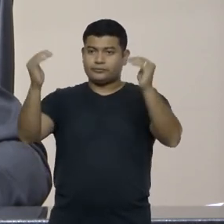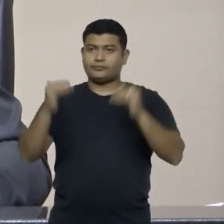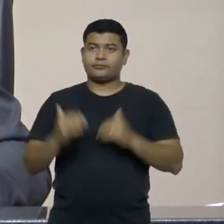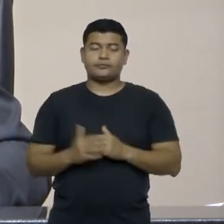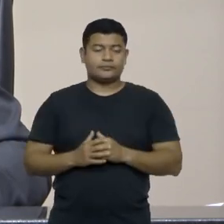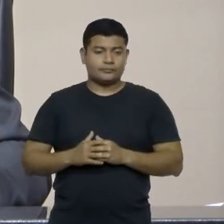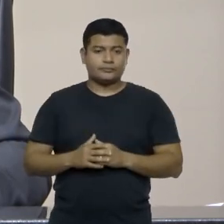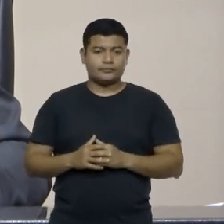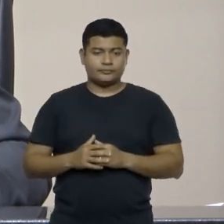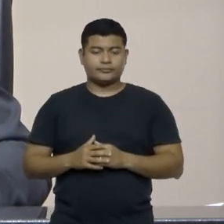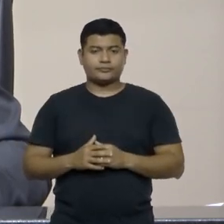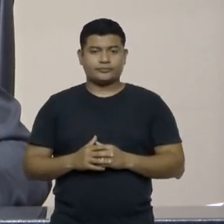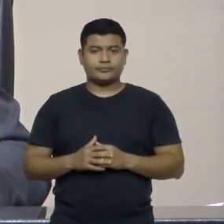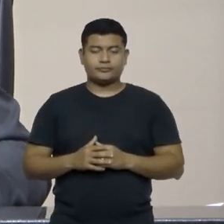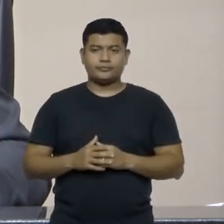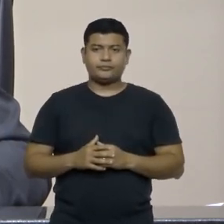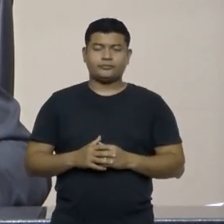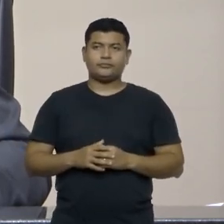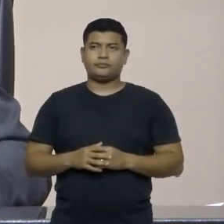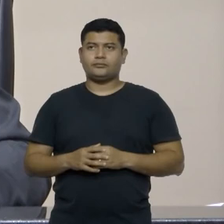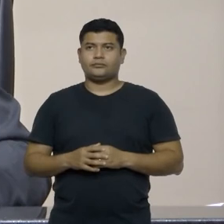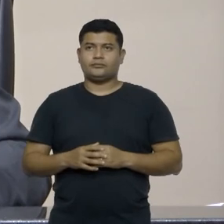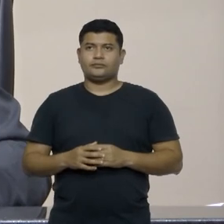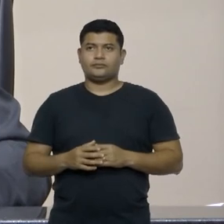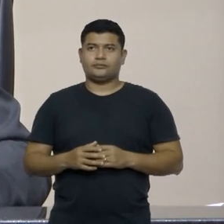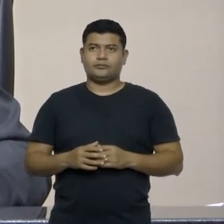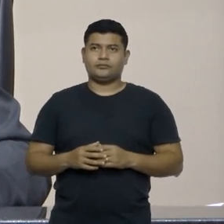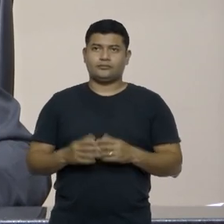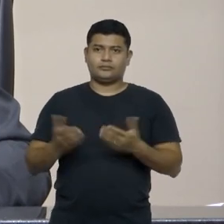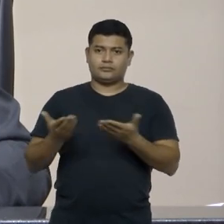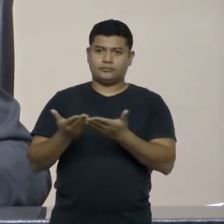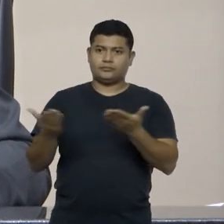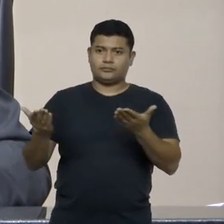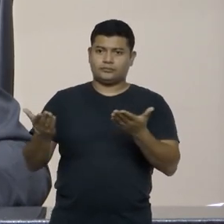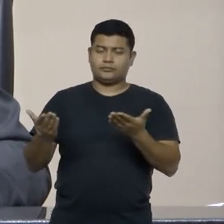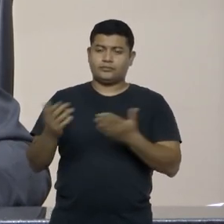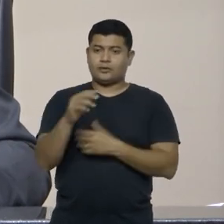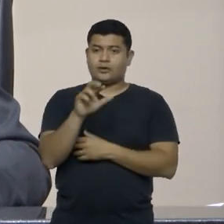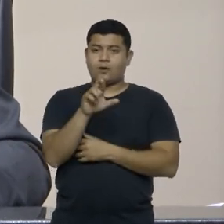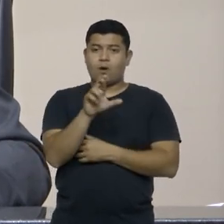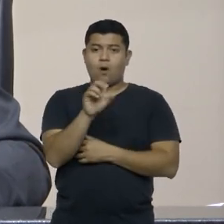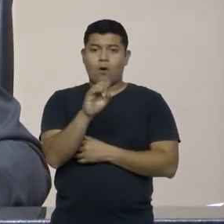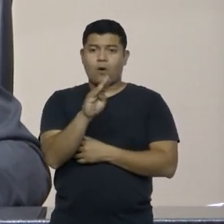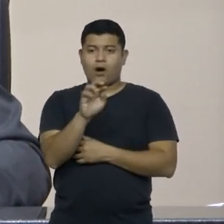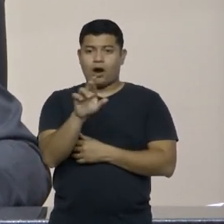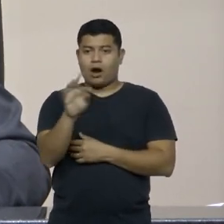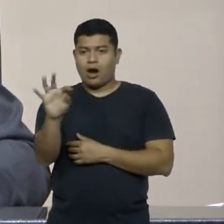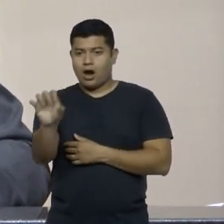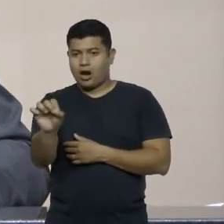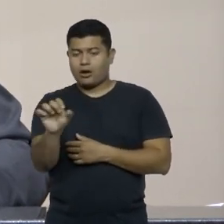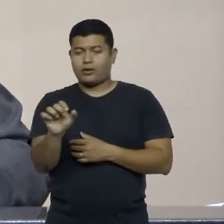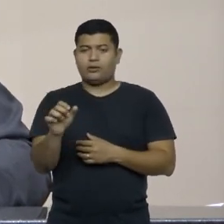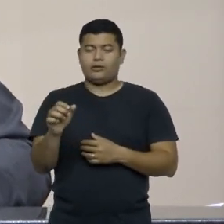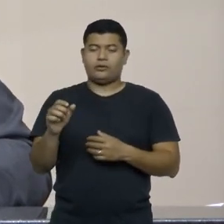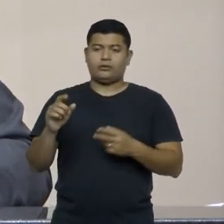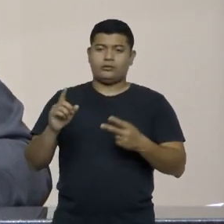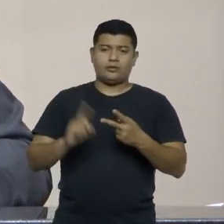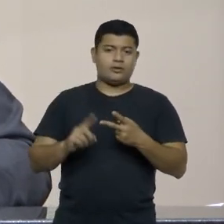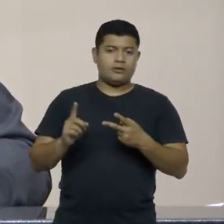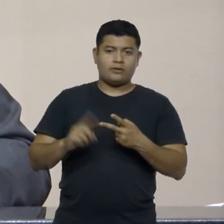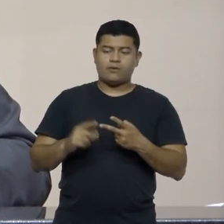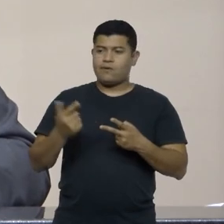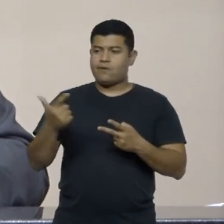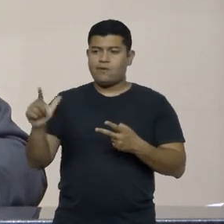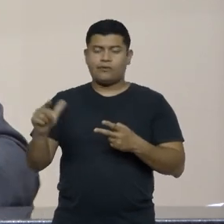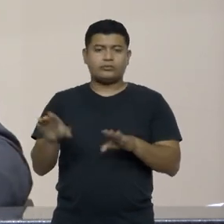espaço do Roberto Amaral, de todos lá que fazem com muito carinho a recepção